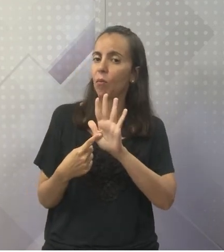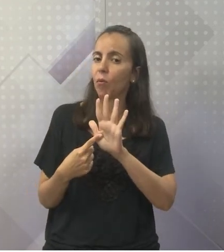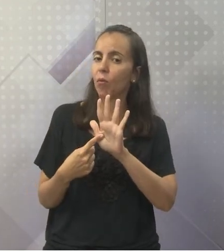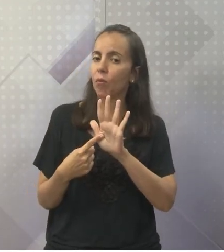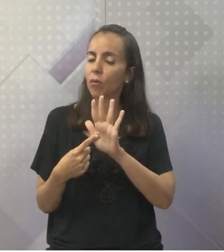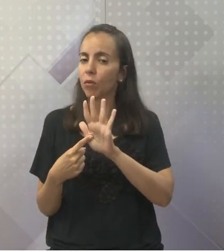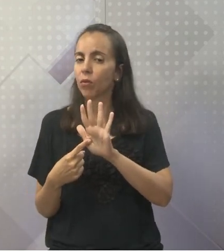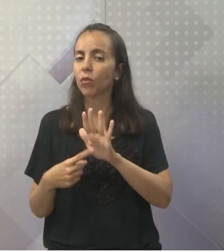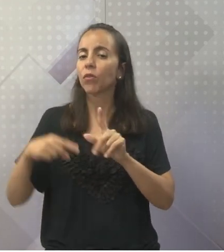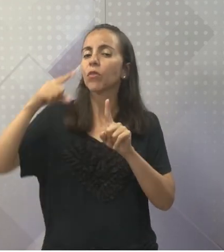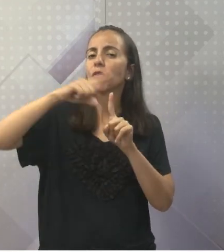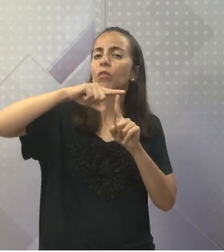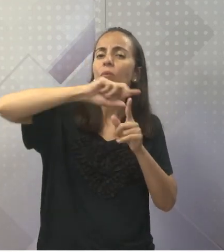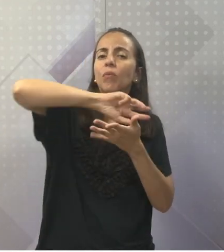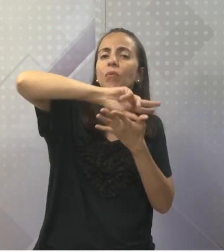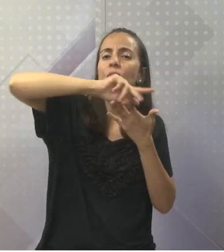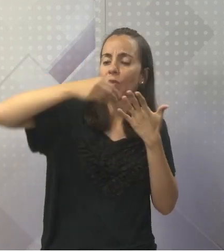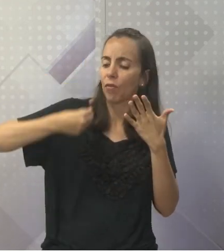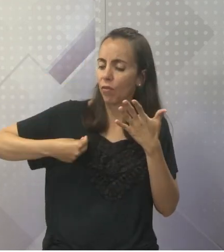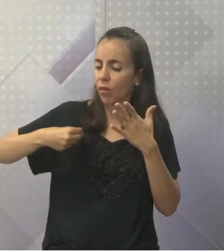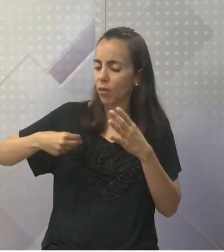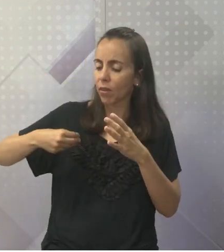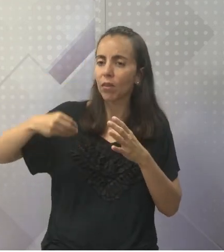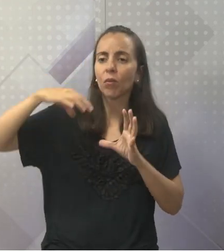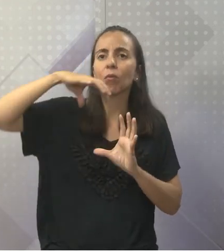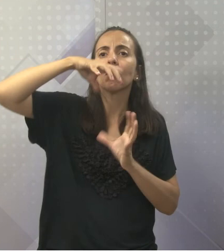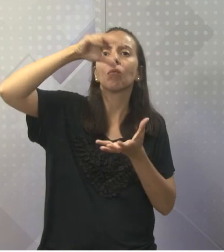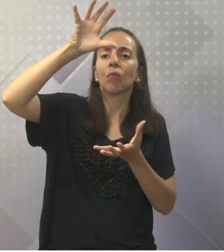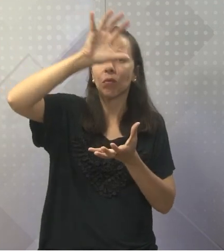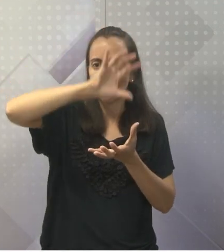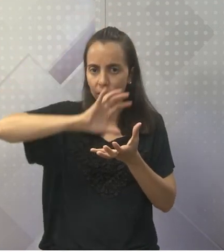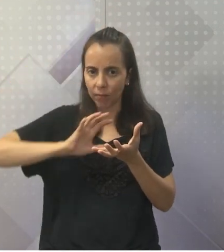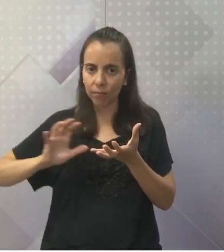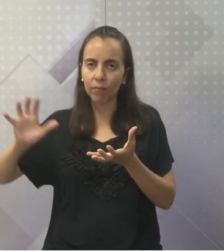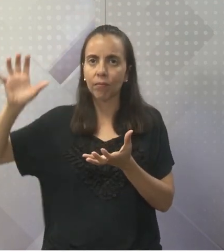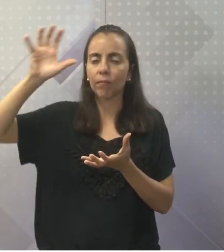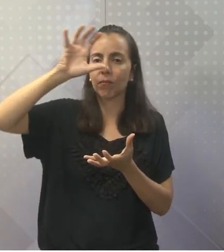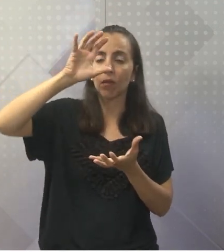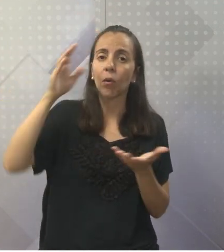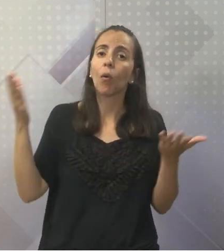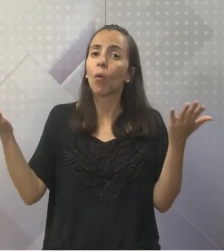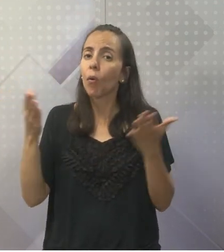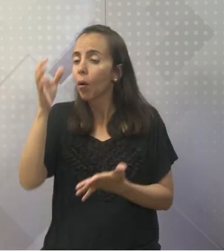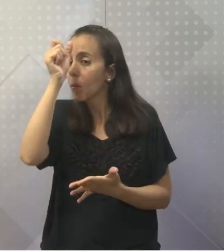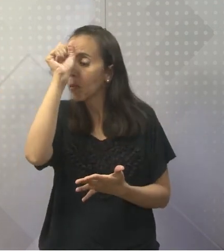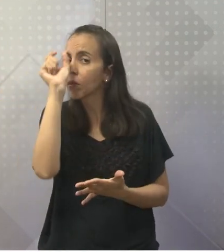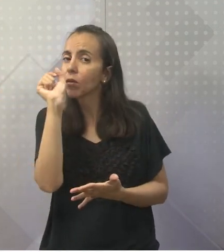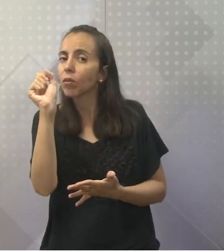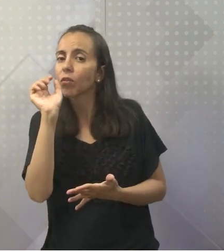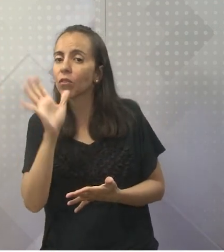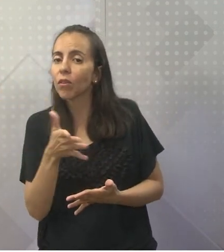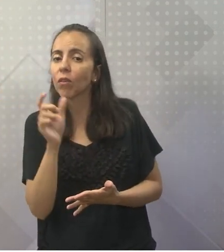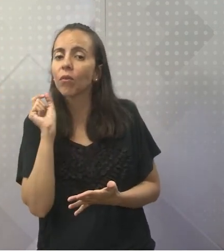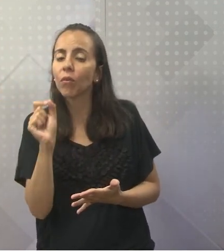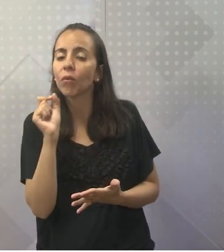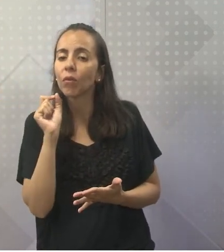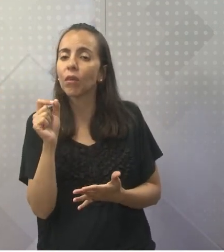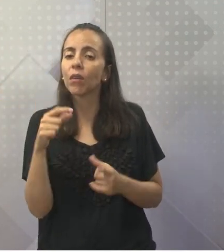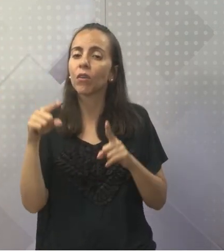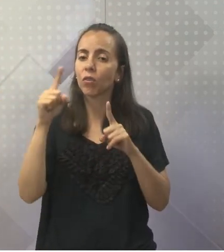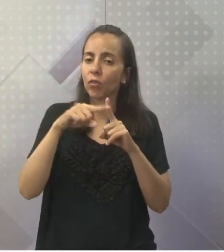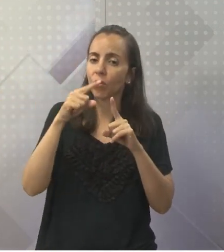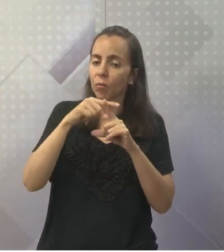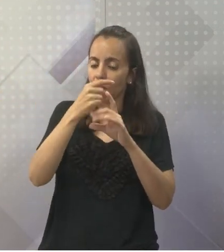as formas de vida que existem no planeta. A gente aprendeu também hoje sobre a classificação dos seres